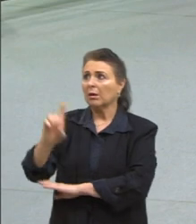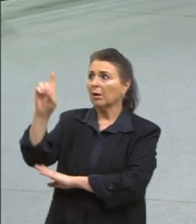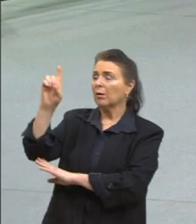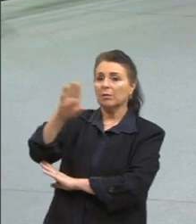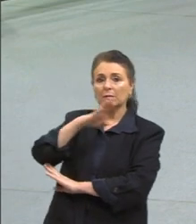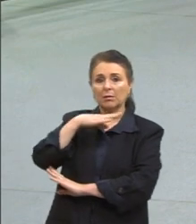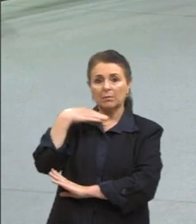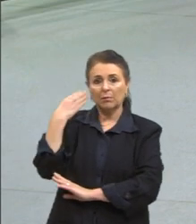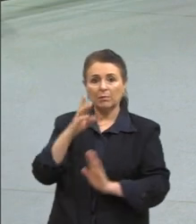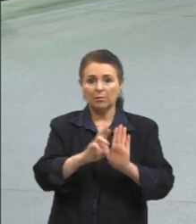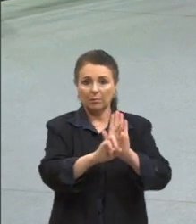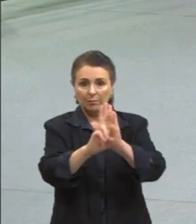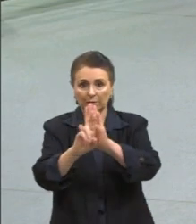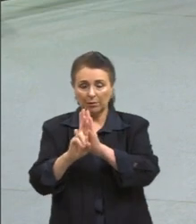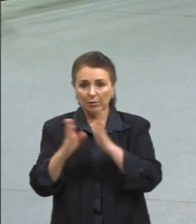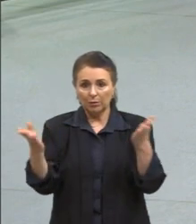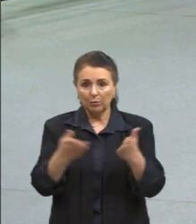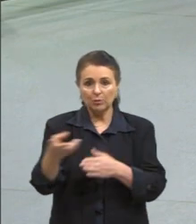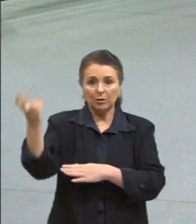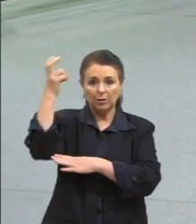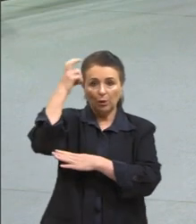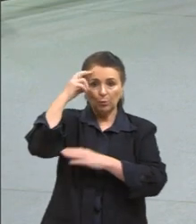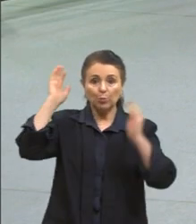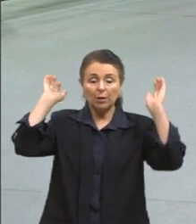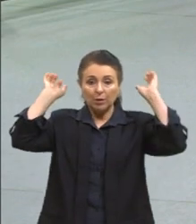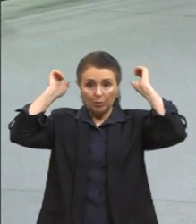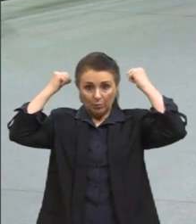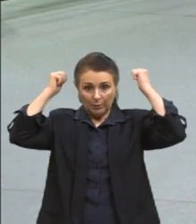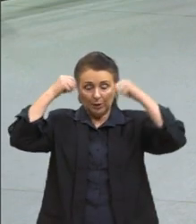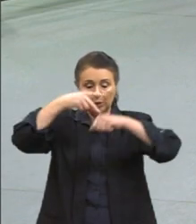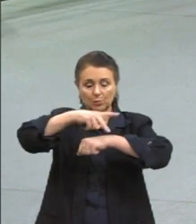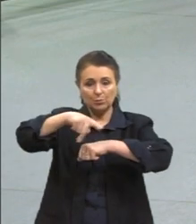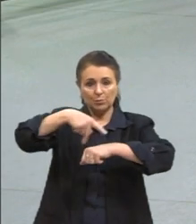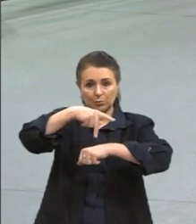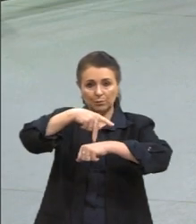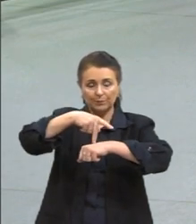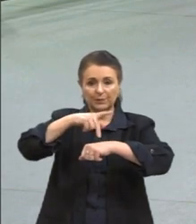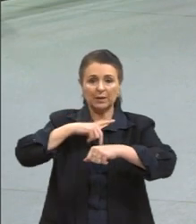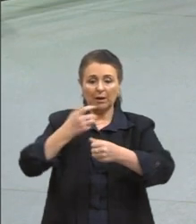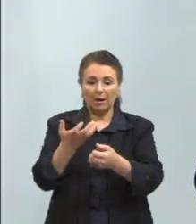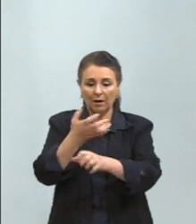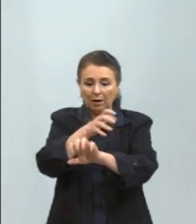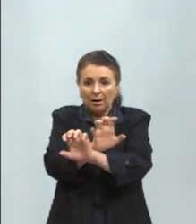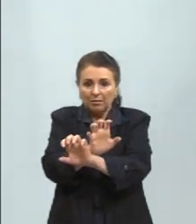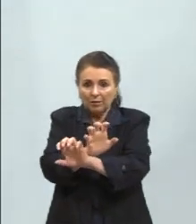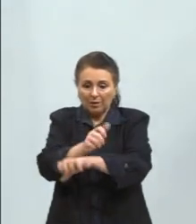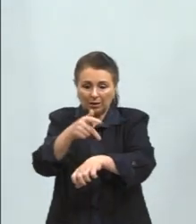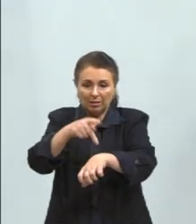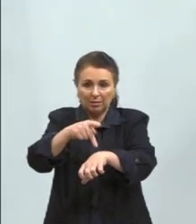representada hoje na cultura mexicana pela calaveira Catrina.